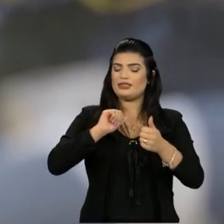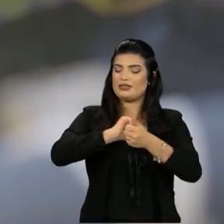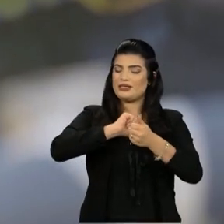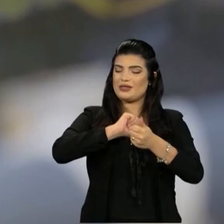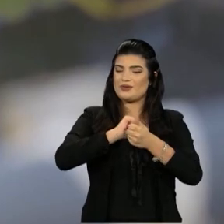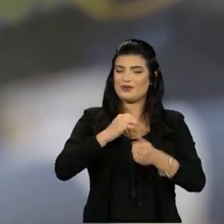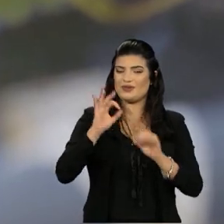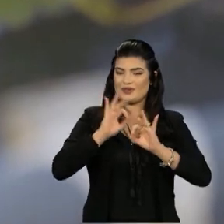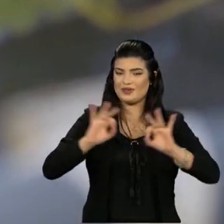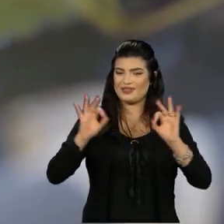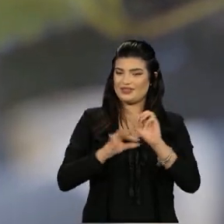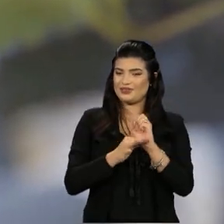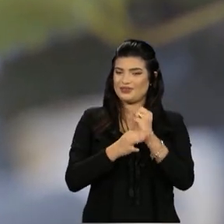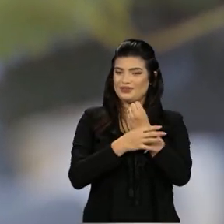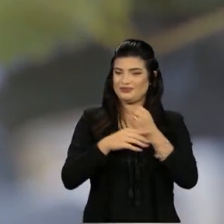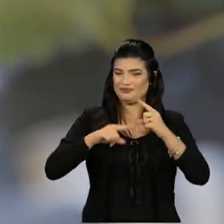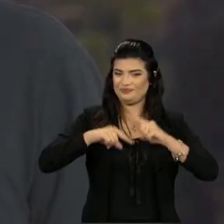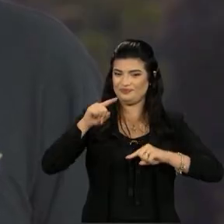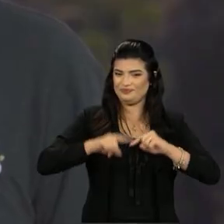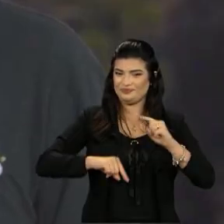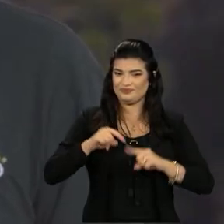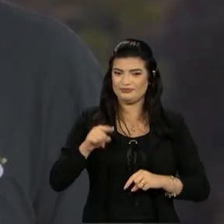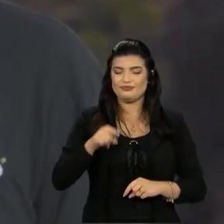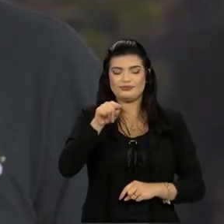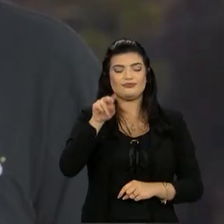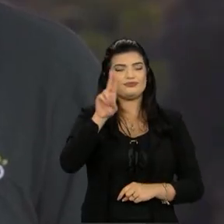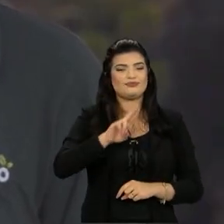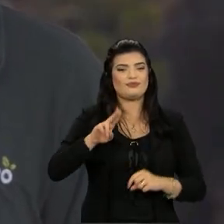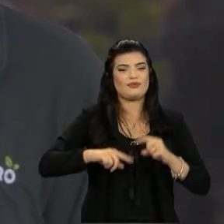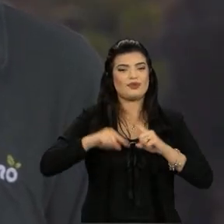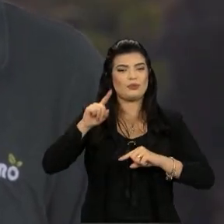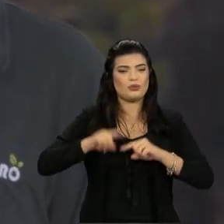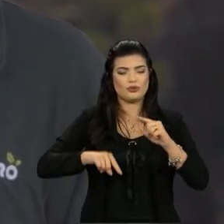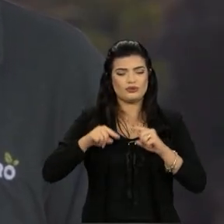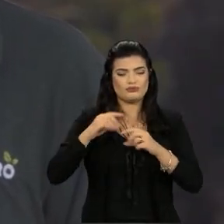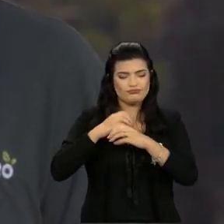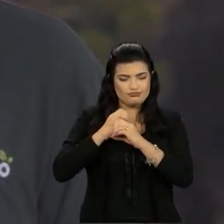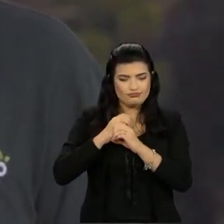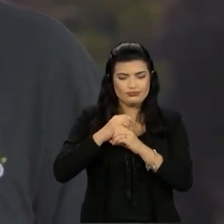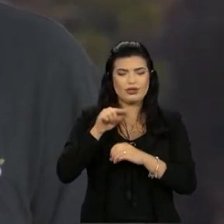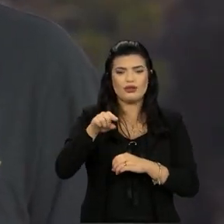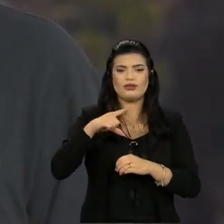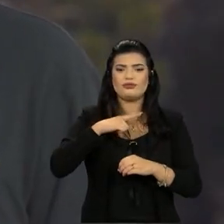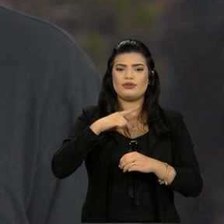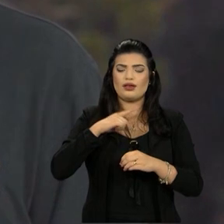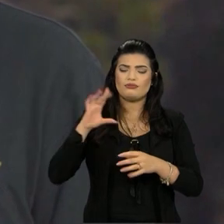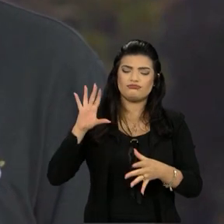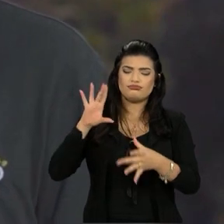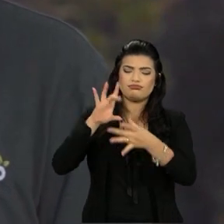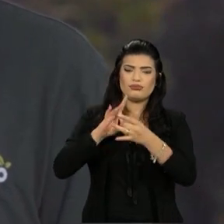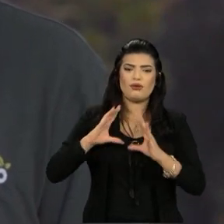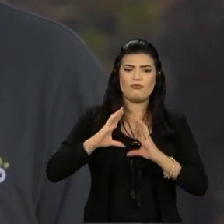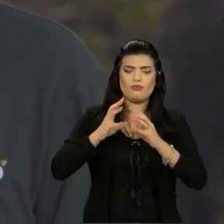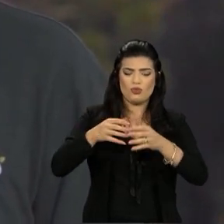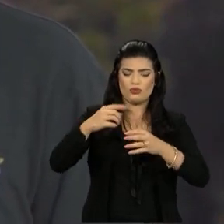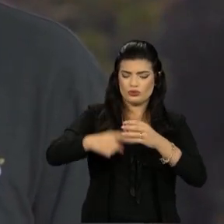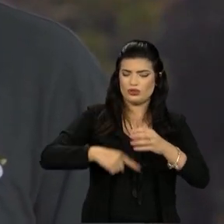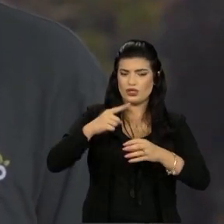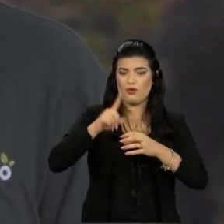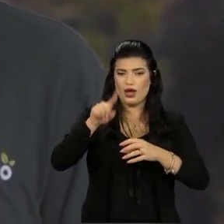e a segurança do produto. Crescendo o uso de produtos biológicos, isso é uma tendência mundial, de produtos que